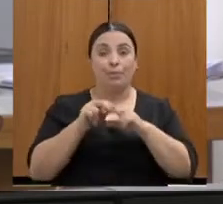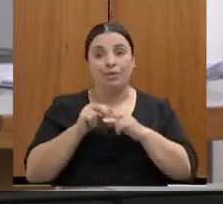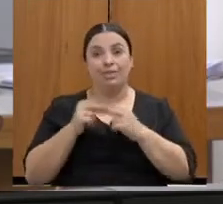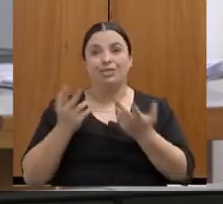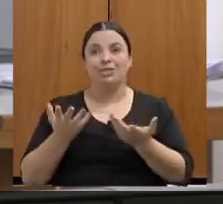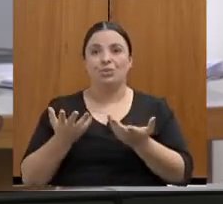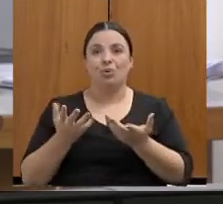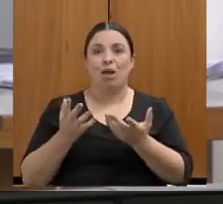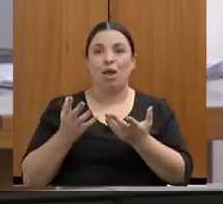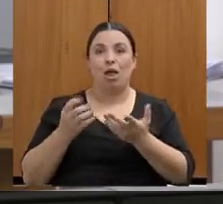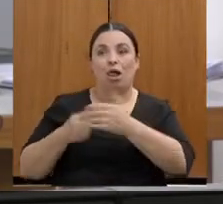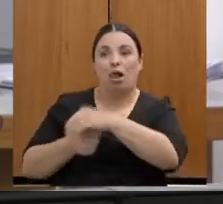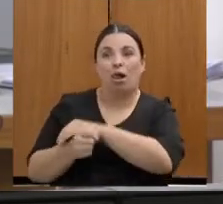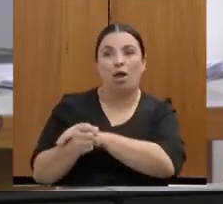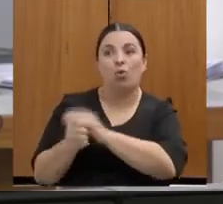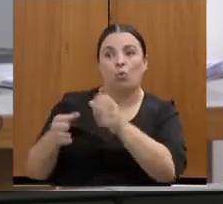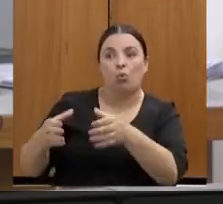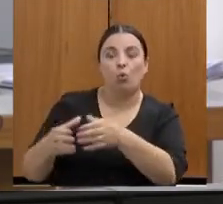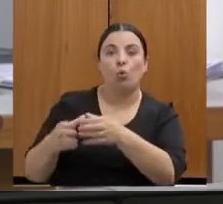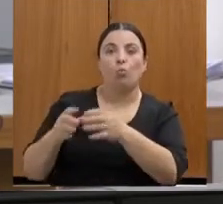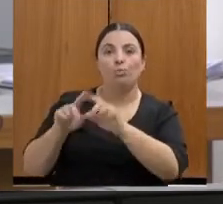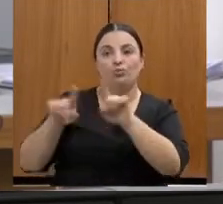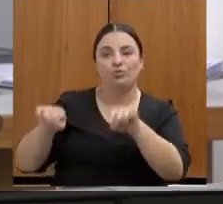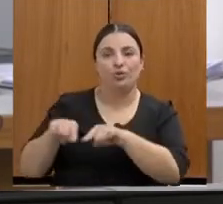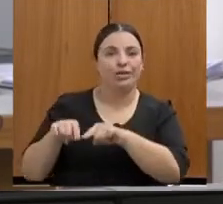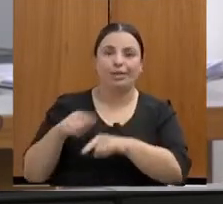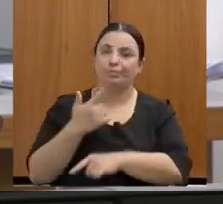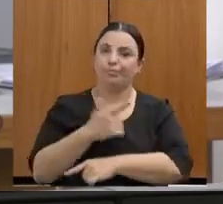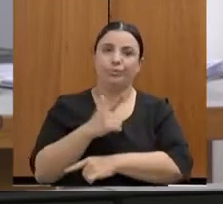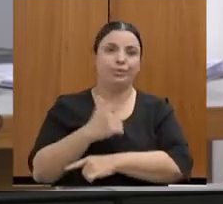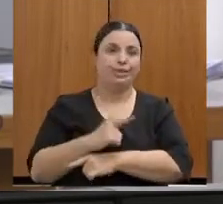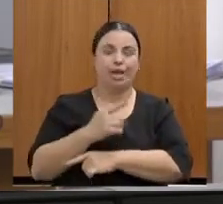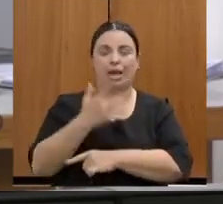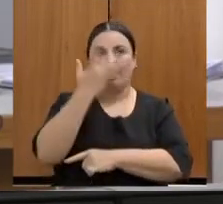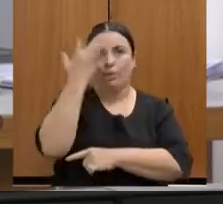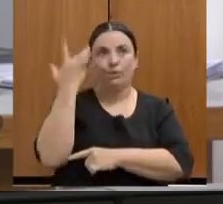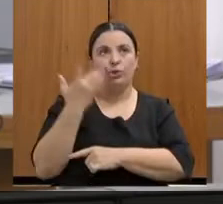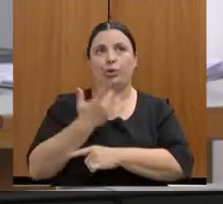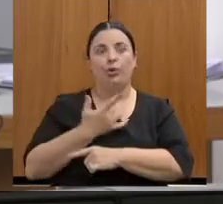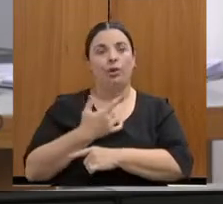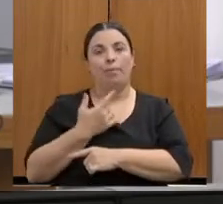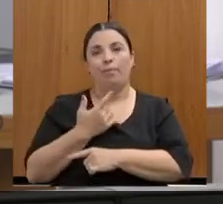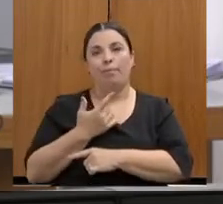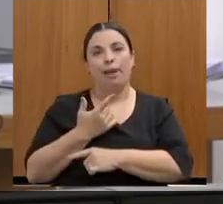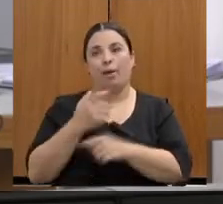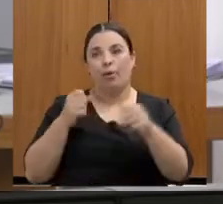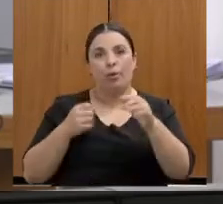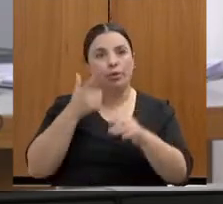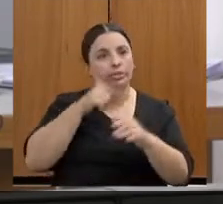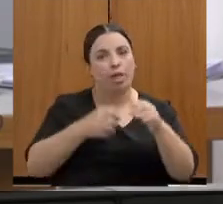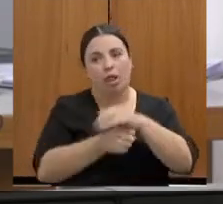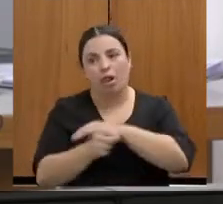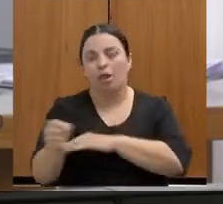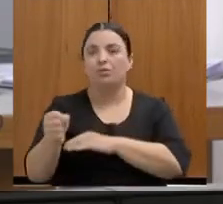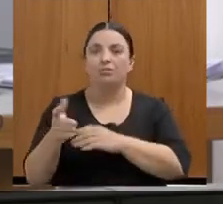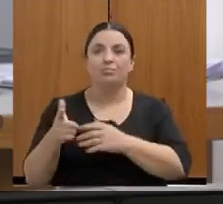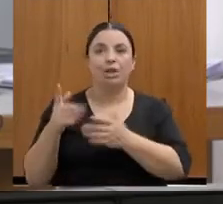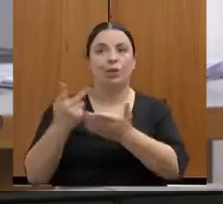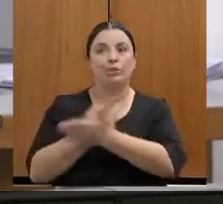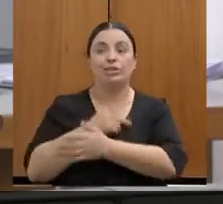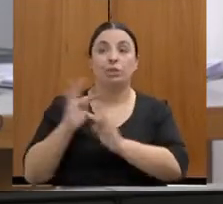pessoal insuficiente para que isso existisse em todo o interior.